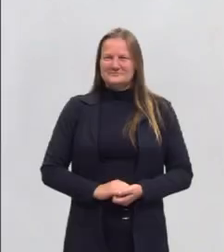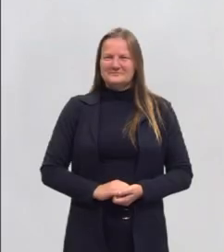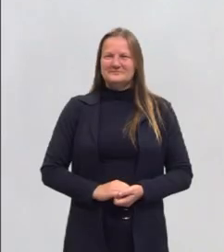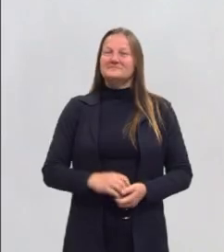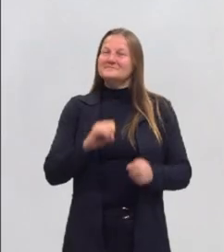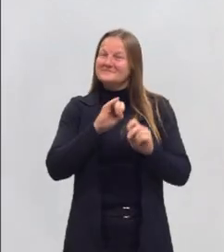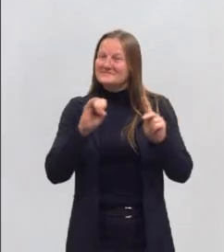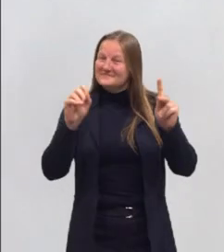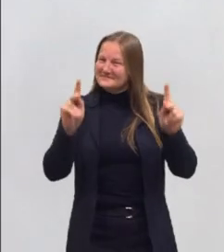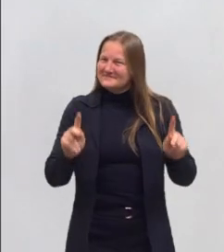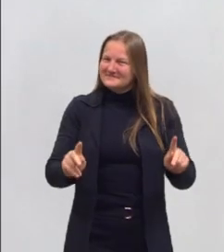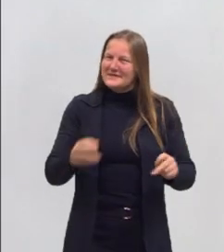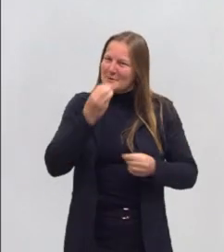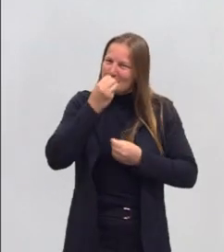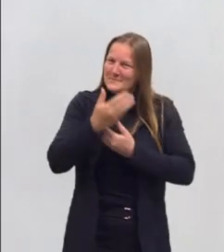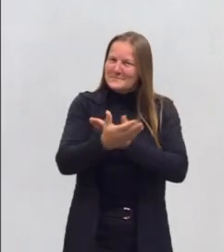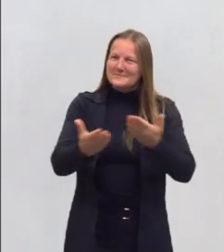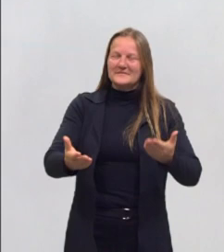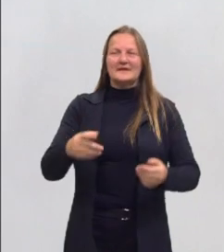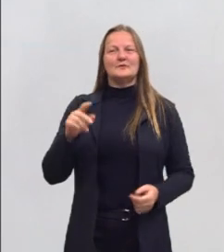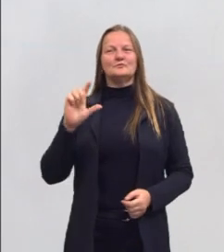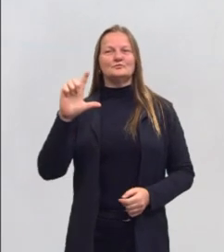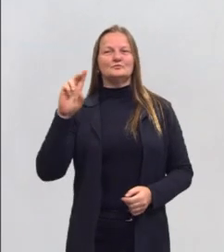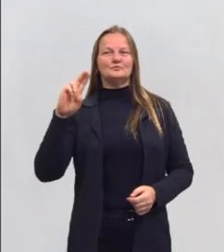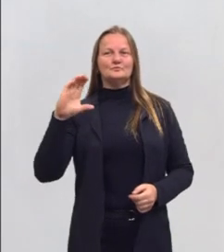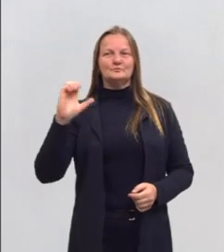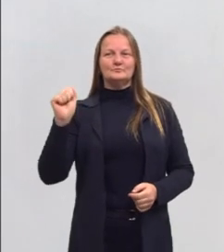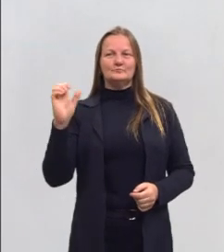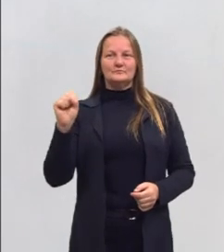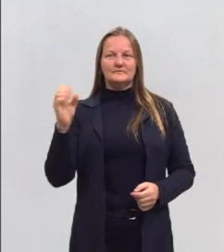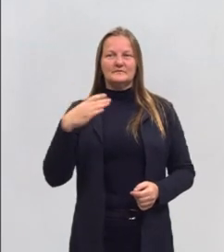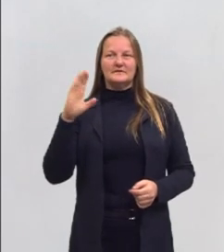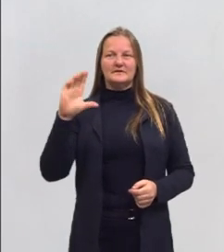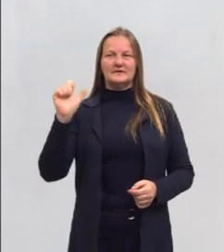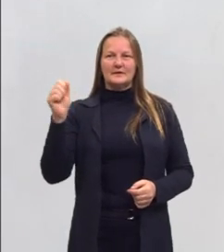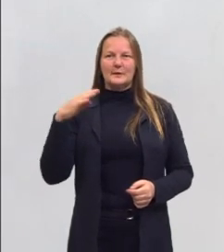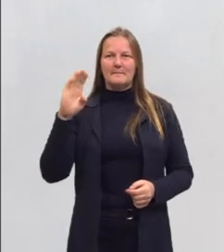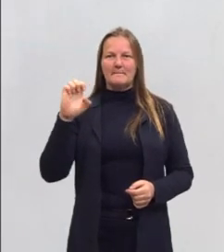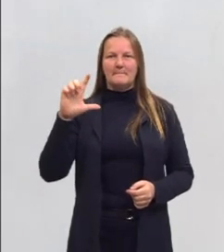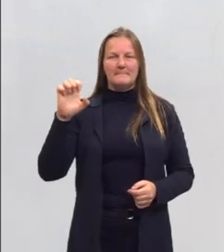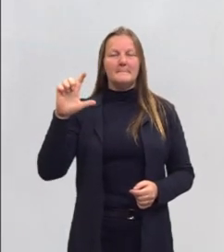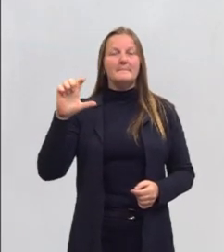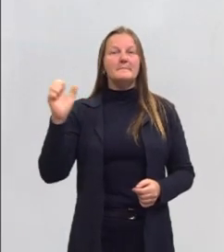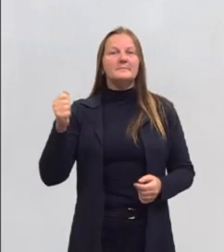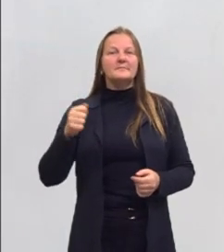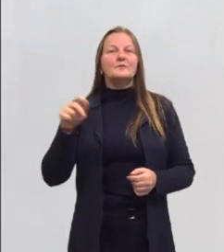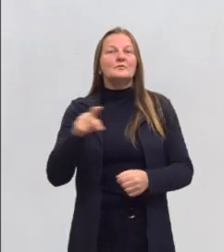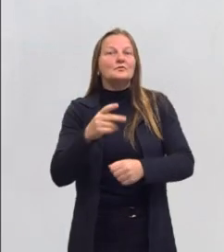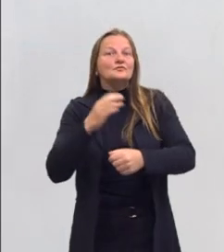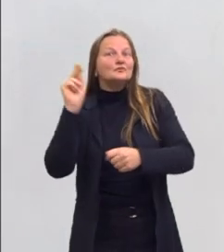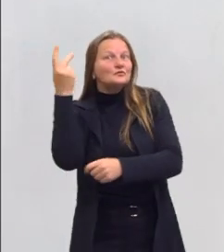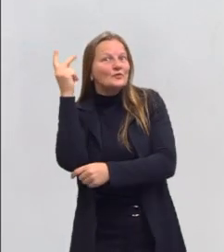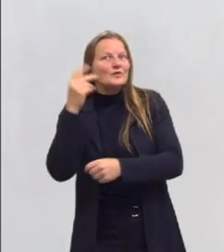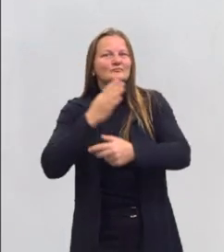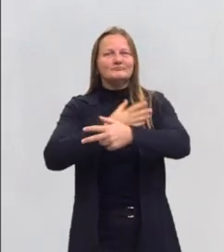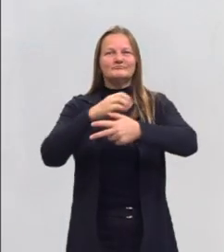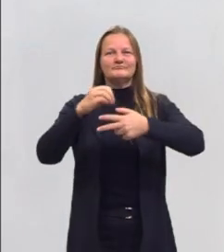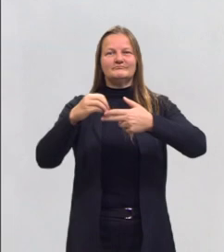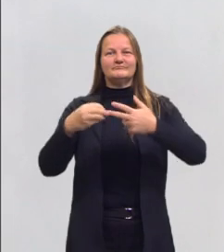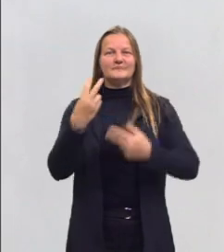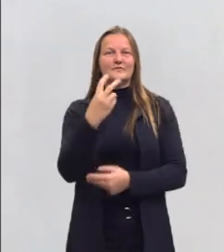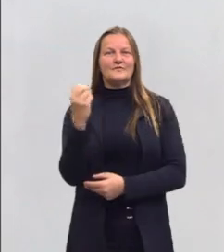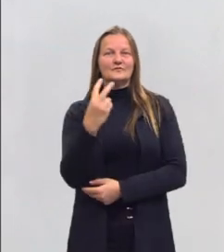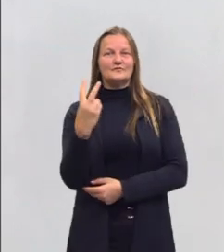E aí, pessoal, tudo bem? Eu sou o Lucas Labella, professor de História do Pré-ENEM-RS 2022. Eu sou um homem